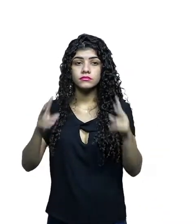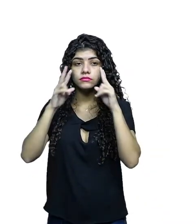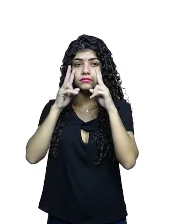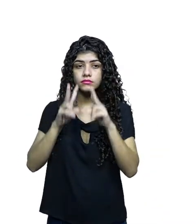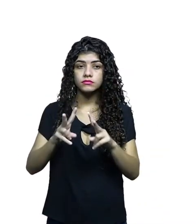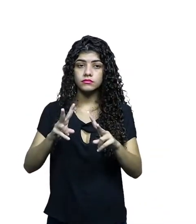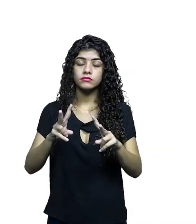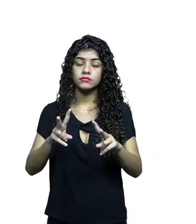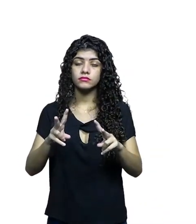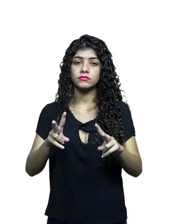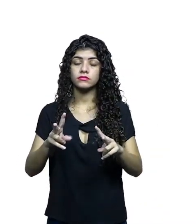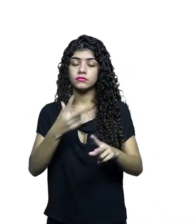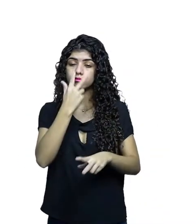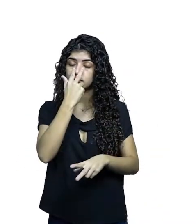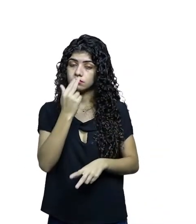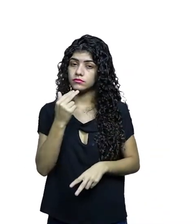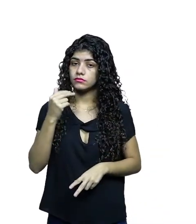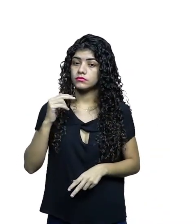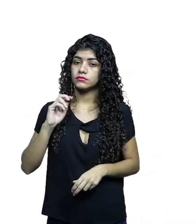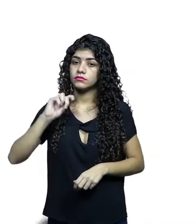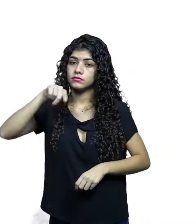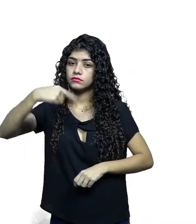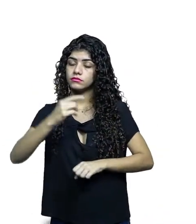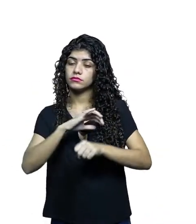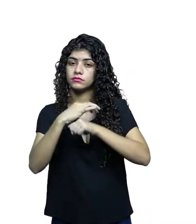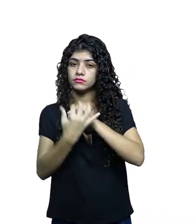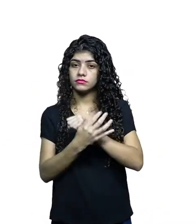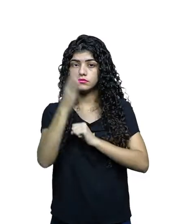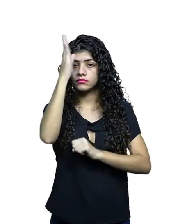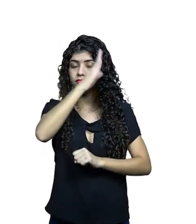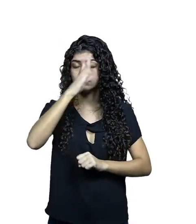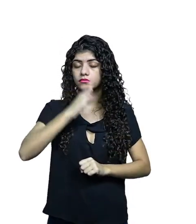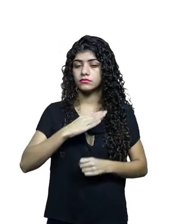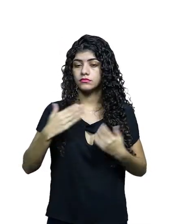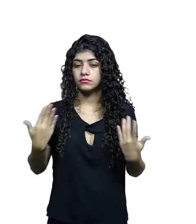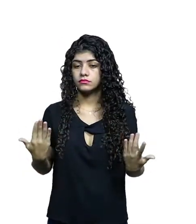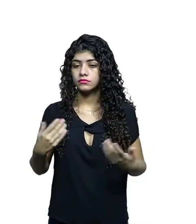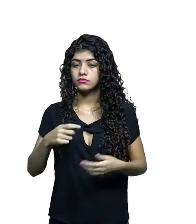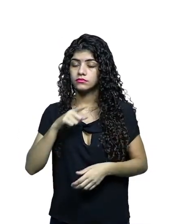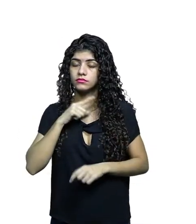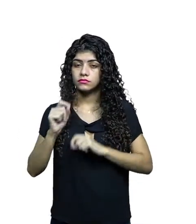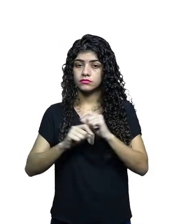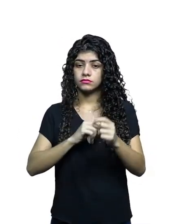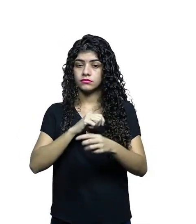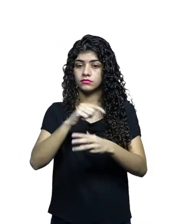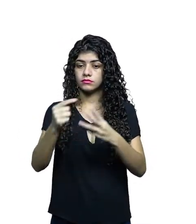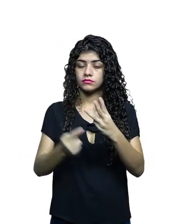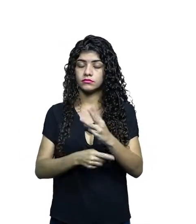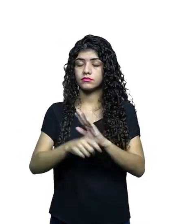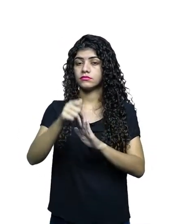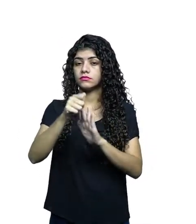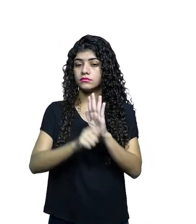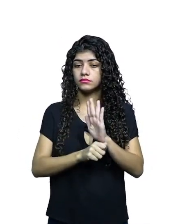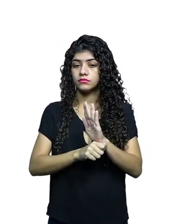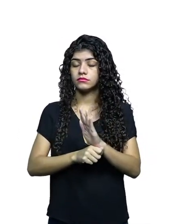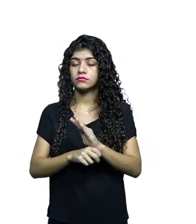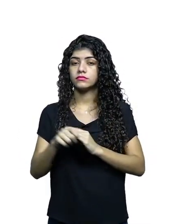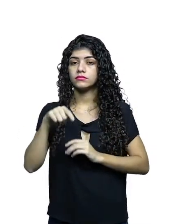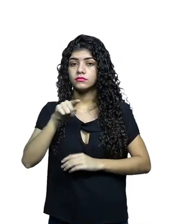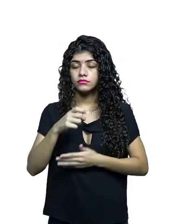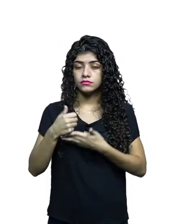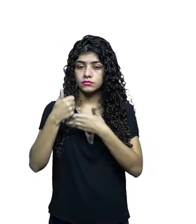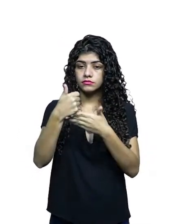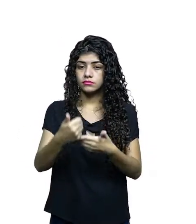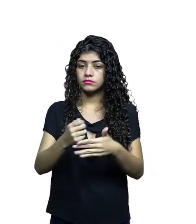perspectivas do mercado audiovisual brasileiro nesse pós-pandemia. Nós deixamos, como material extra, três artigos